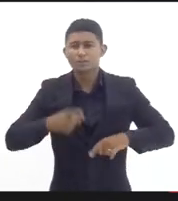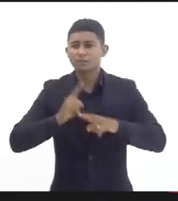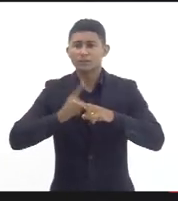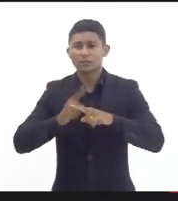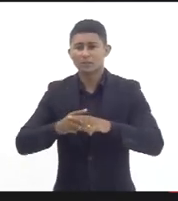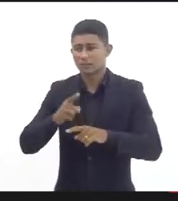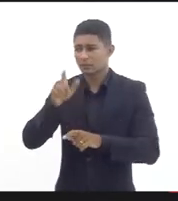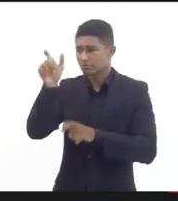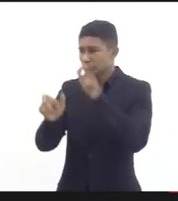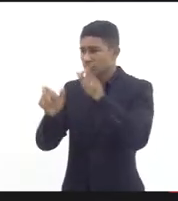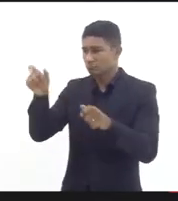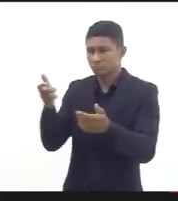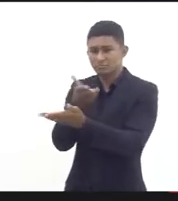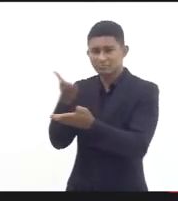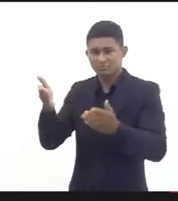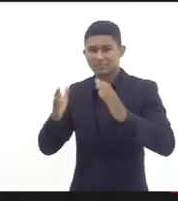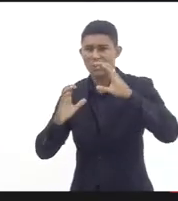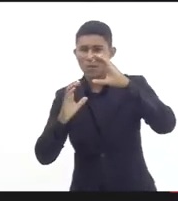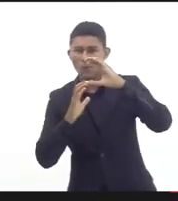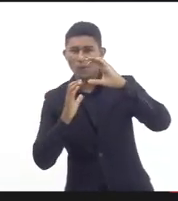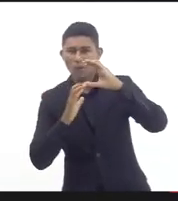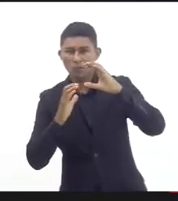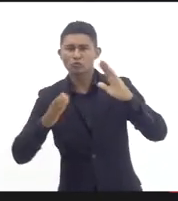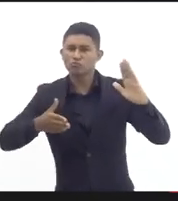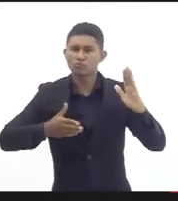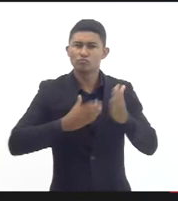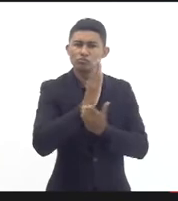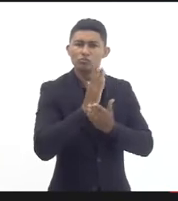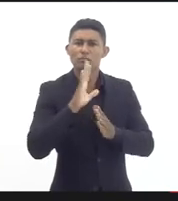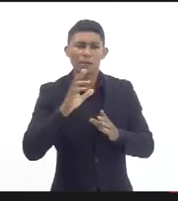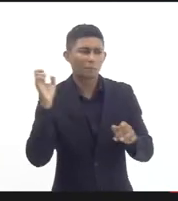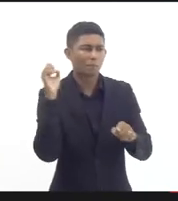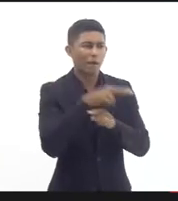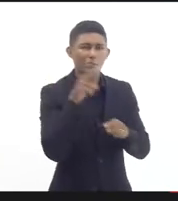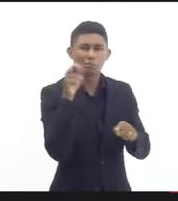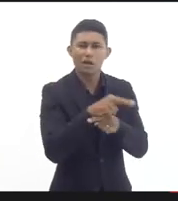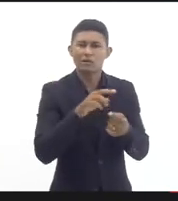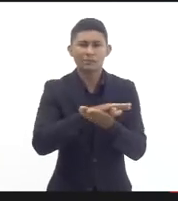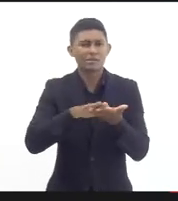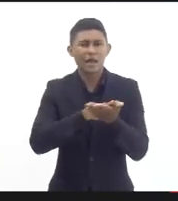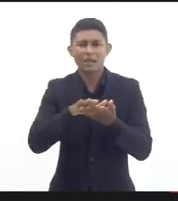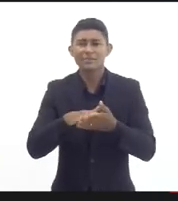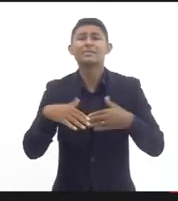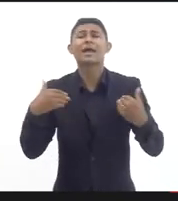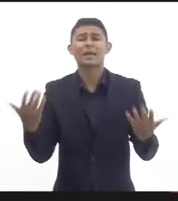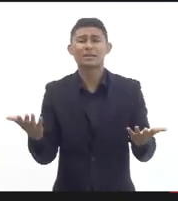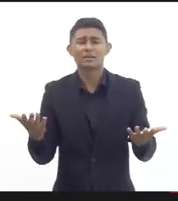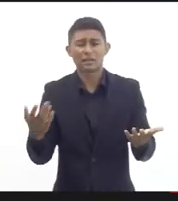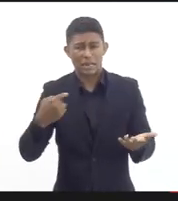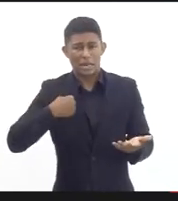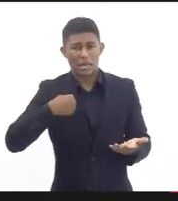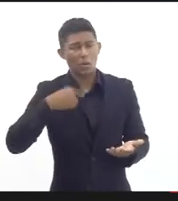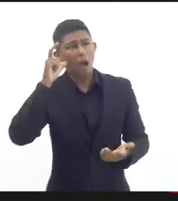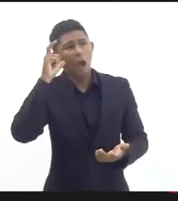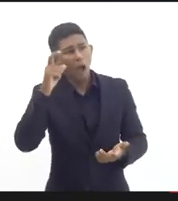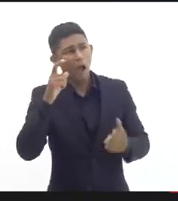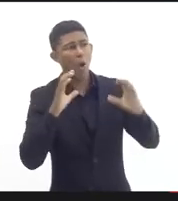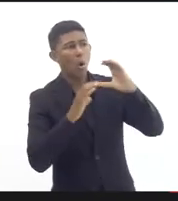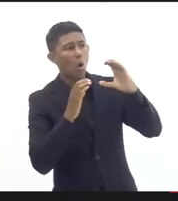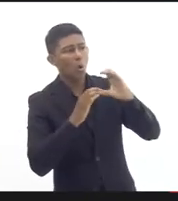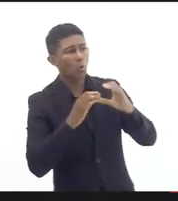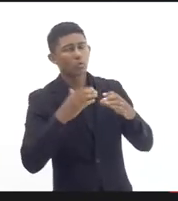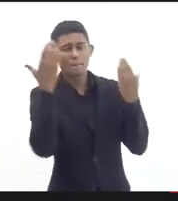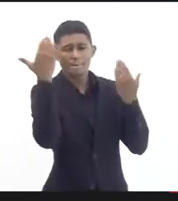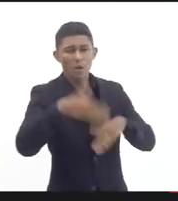convocação de concurso e a questão é não adianta ter concurso se não tem chamada e tudo isso é